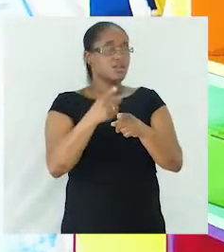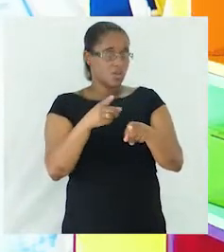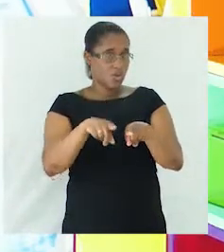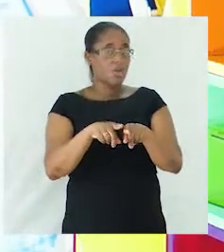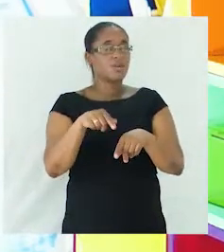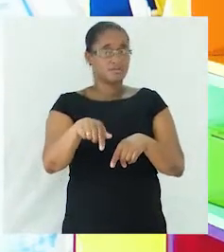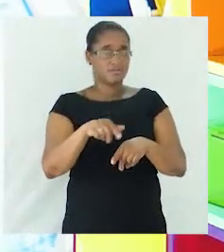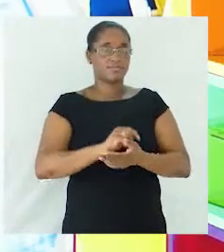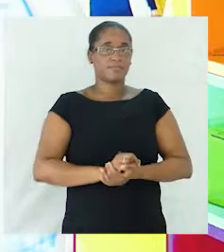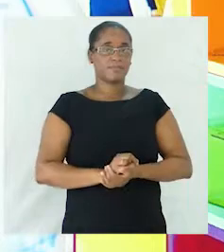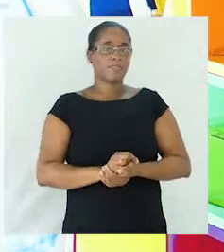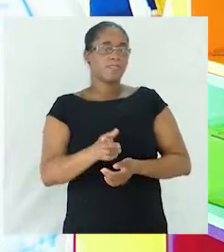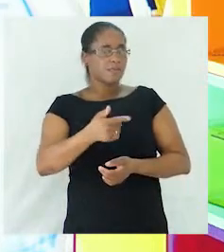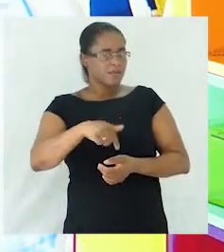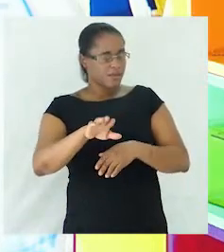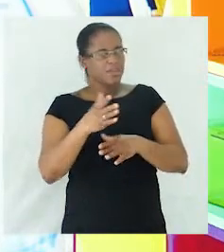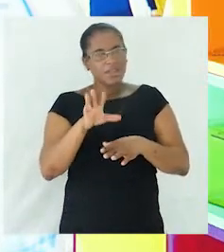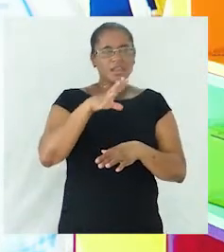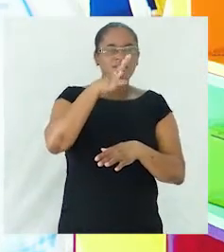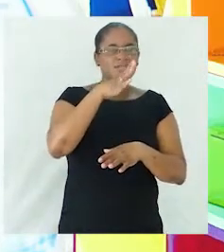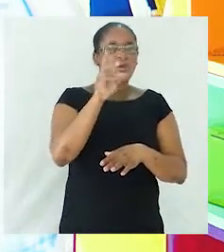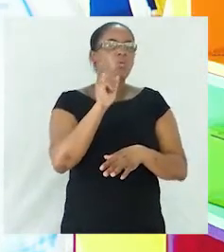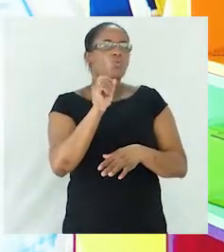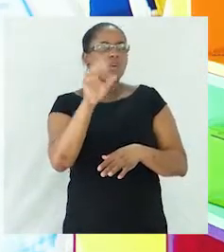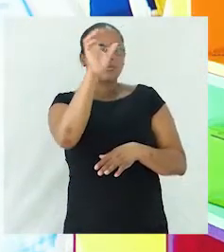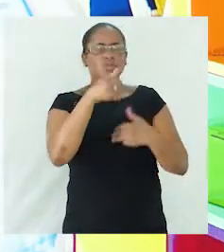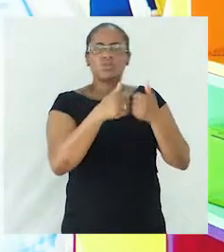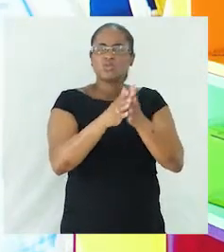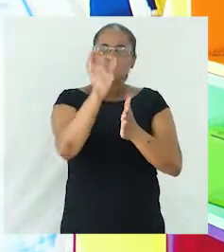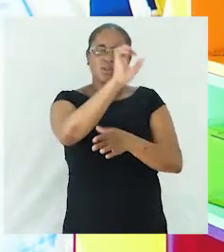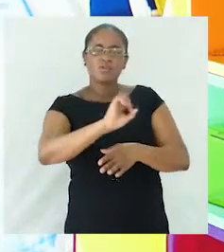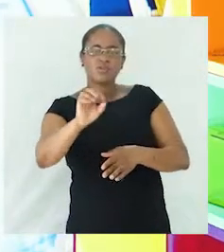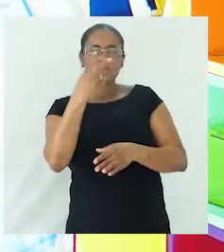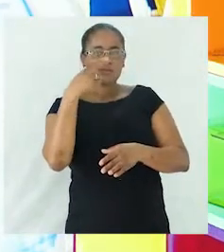Vamos tentar dizer o nome de tudo aquilo que vocês estão a ver.